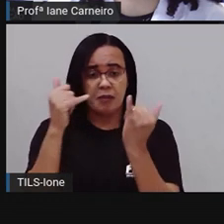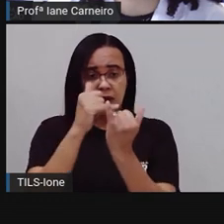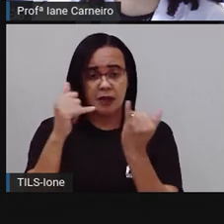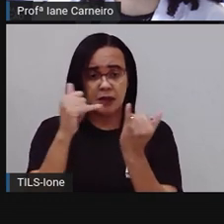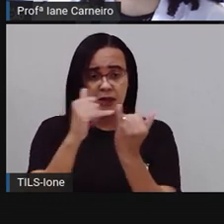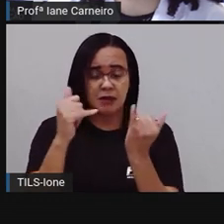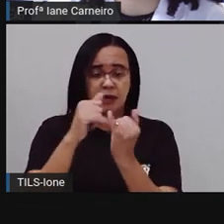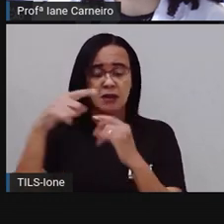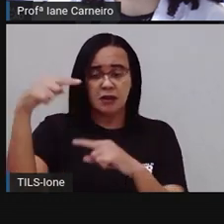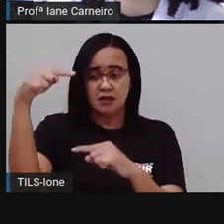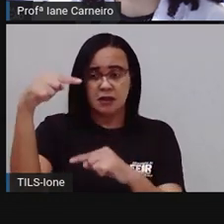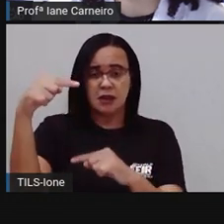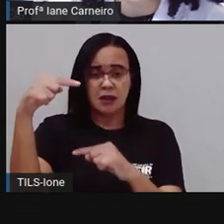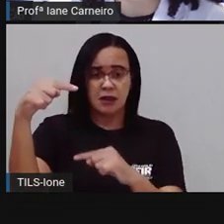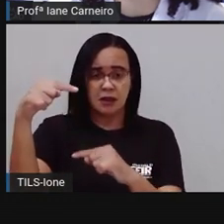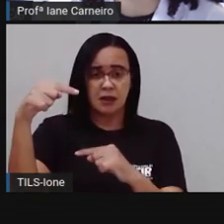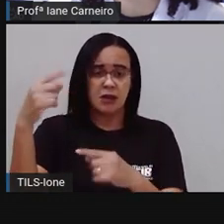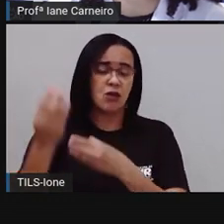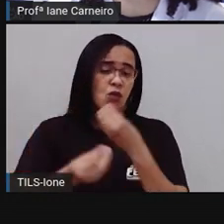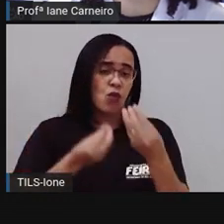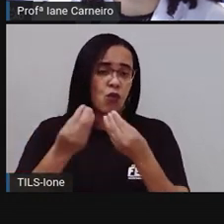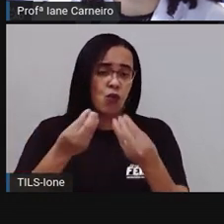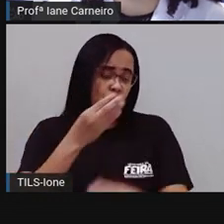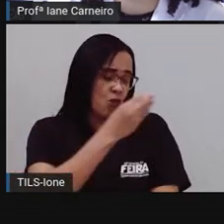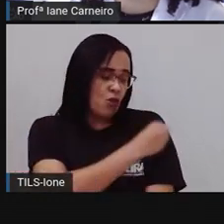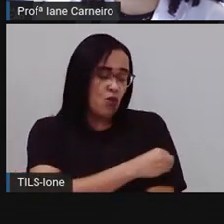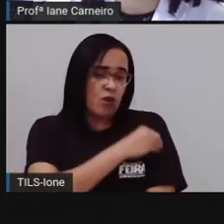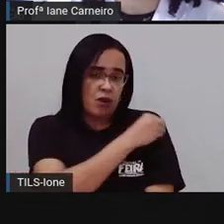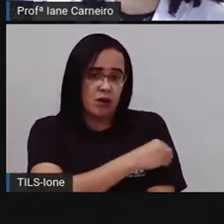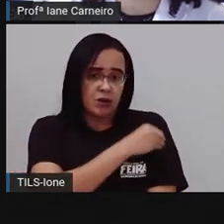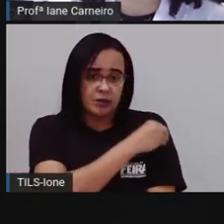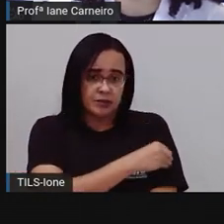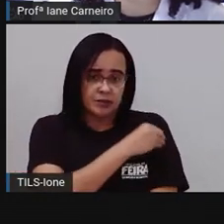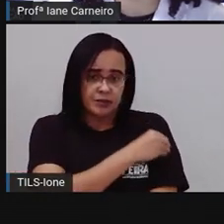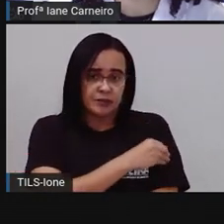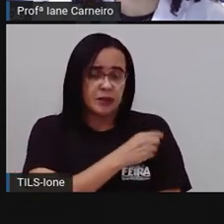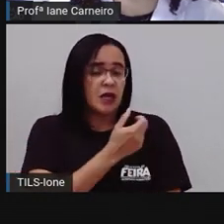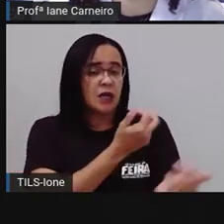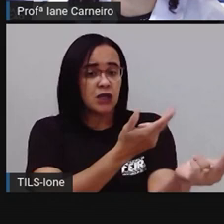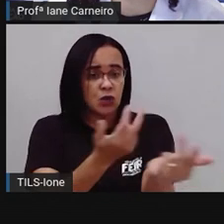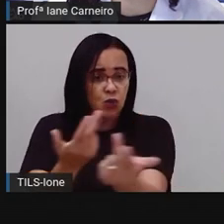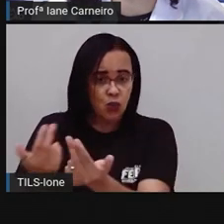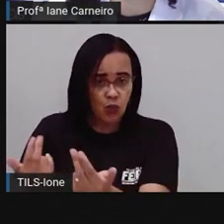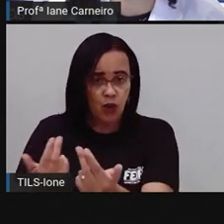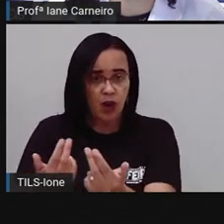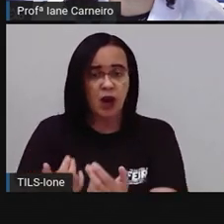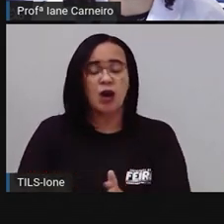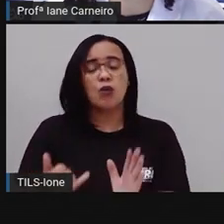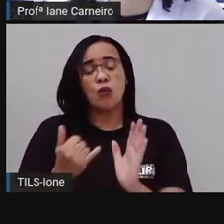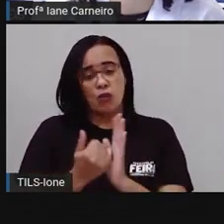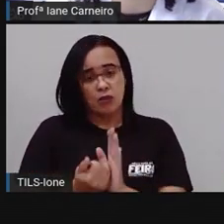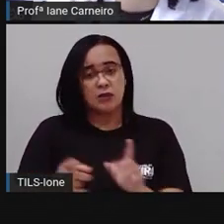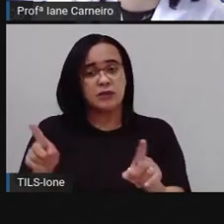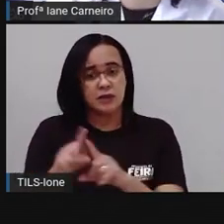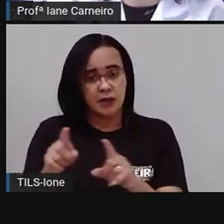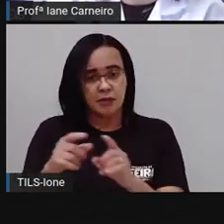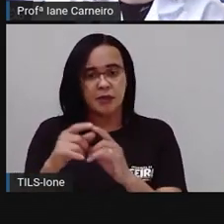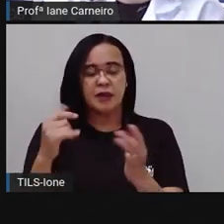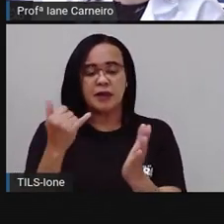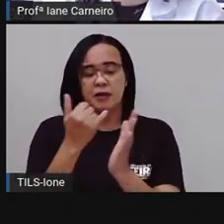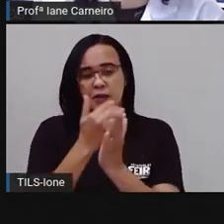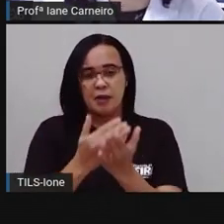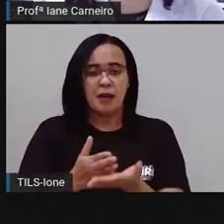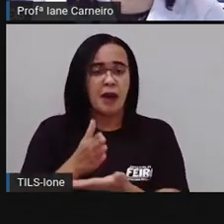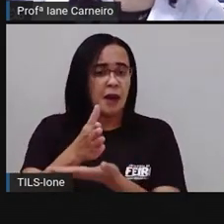se eu pegar a metade de álcool dessa garrafinha, ela vai ser igual a meio litro, né, ou 500 ml,